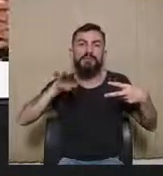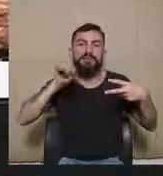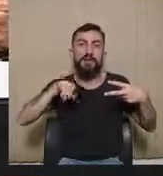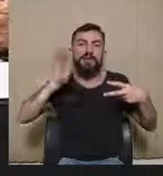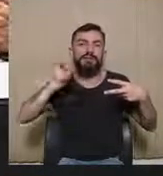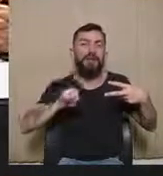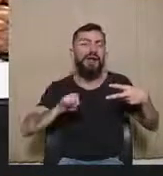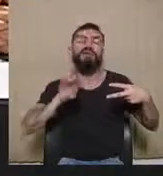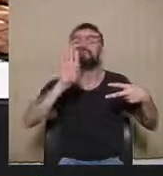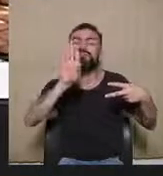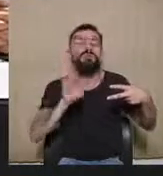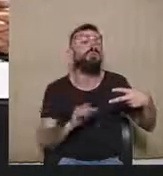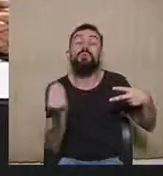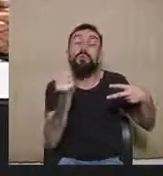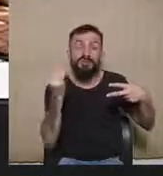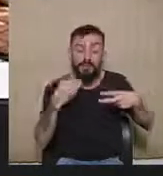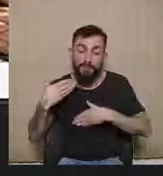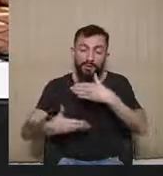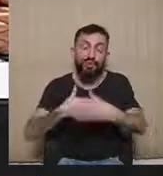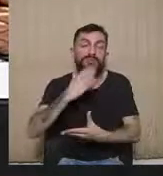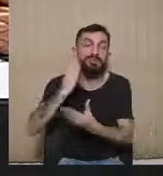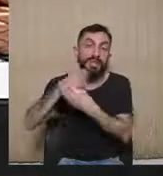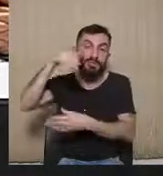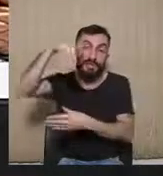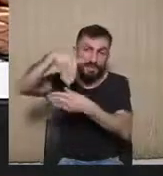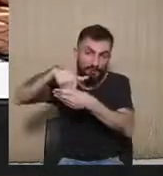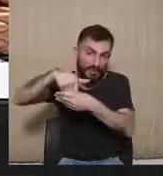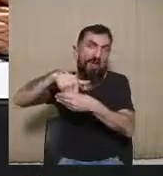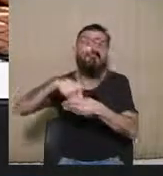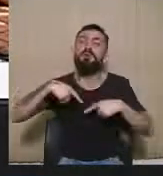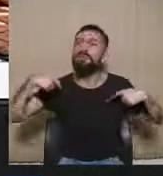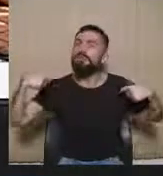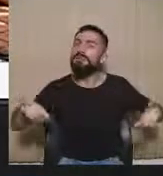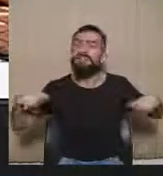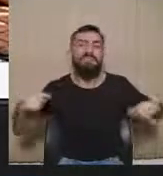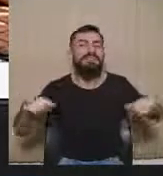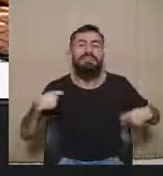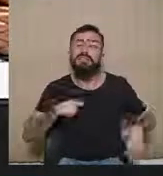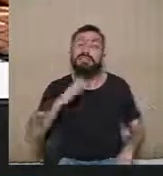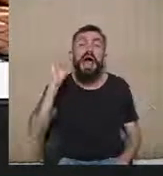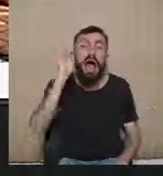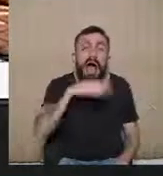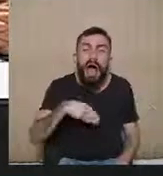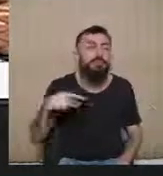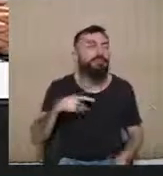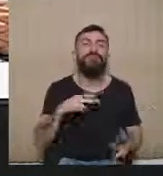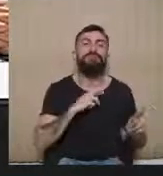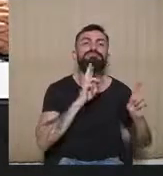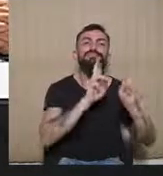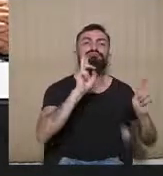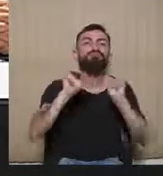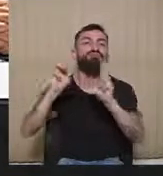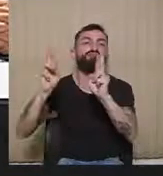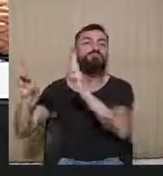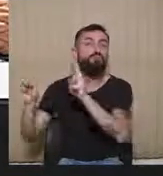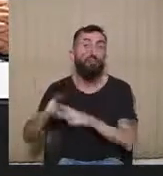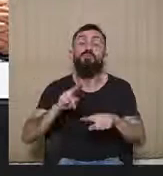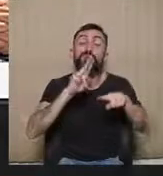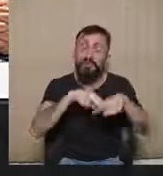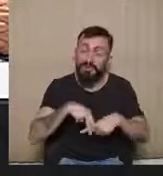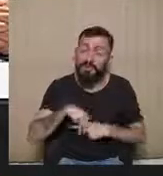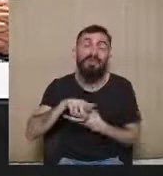vamos ver aqui que, para o processo eleitoral, que tem que dar o máximo de resposta no menor tempo possível para uma quantidade